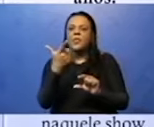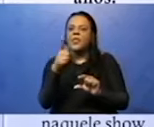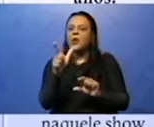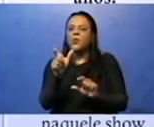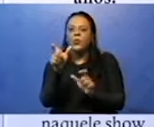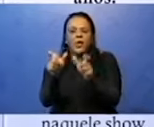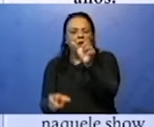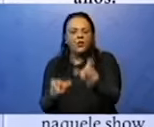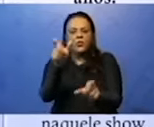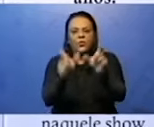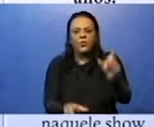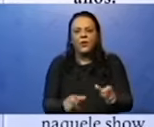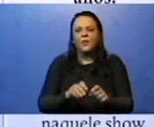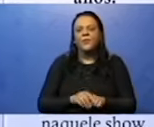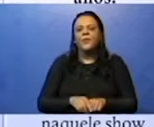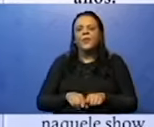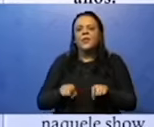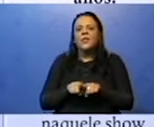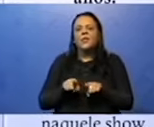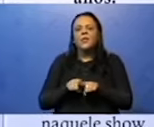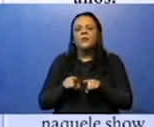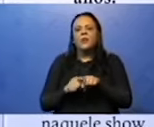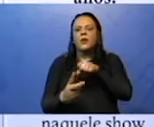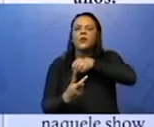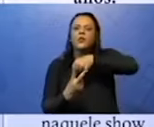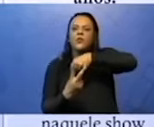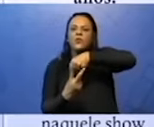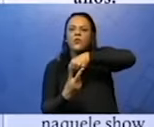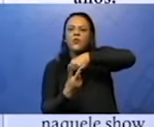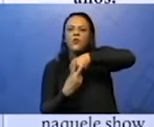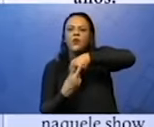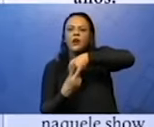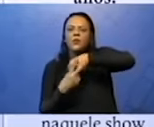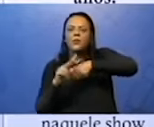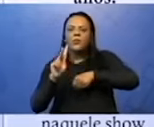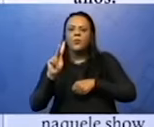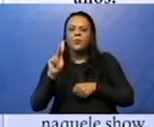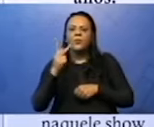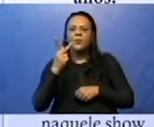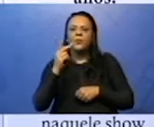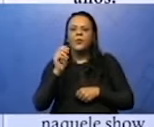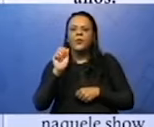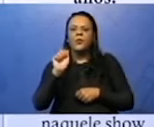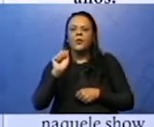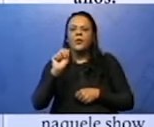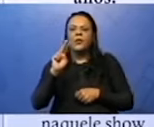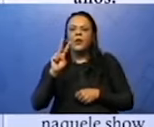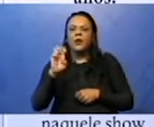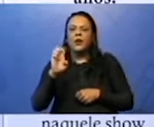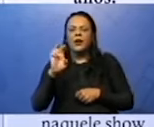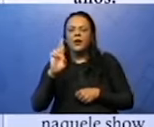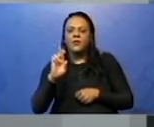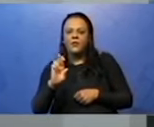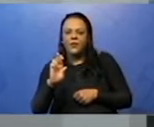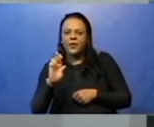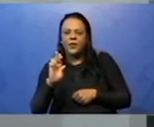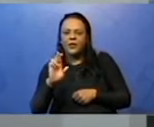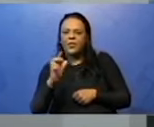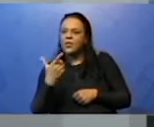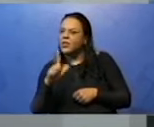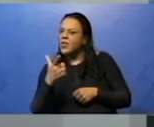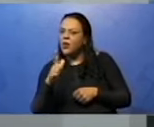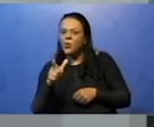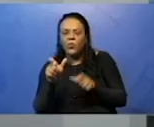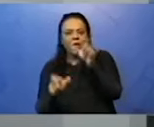decorrido, como de lá. Então, ele viajou há três anos. Havia um aluno na sala, havia dois,